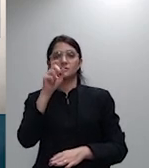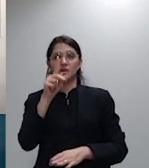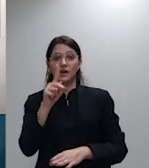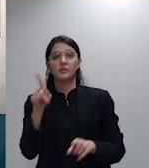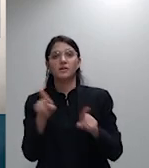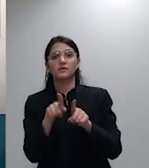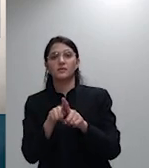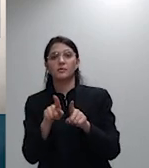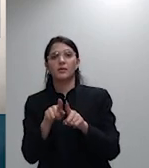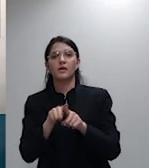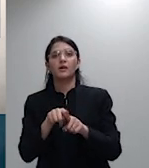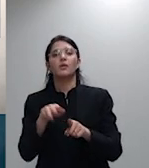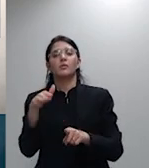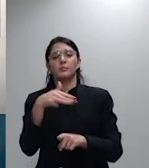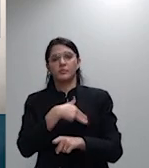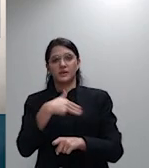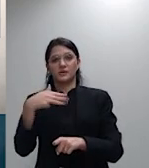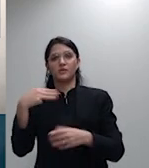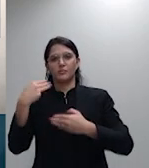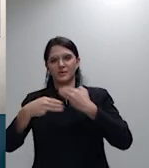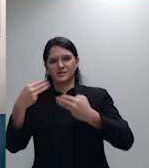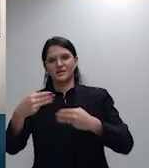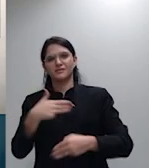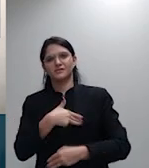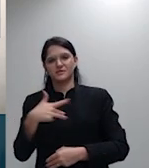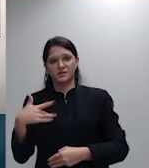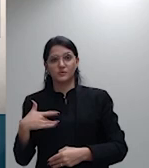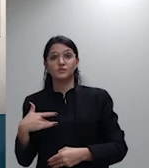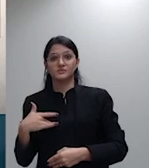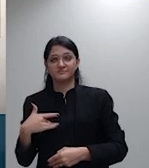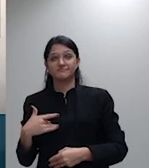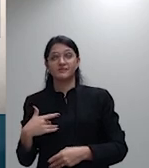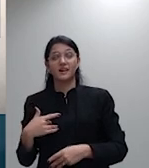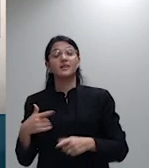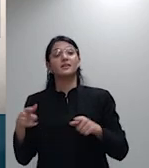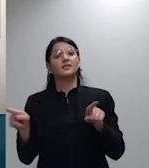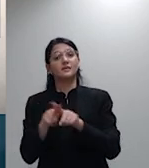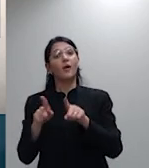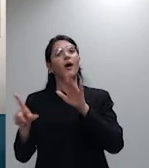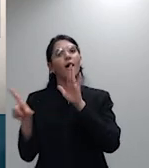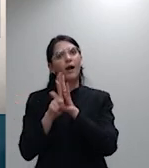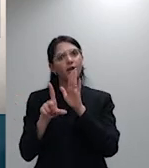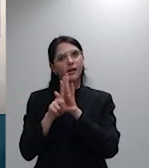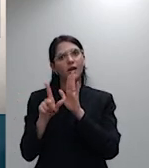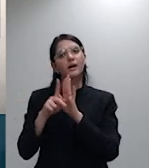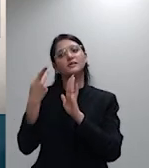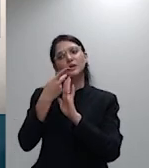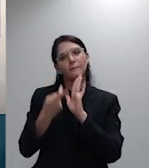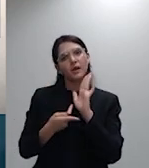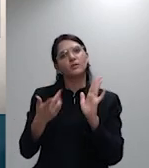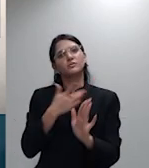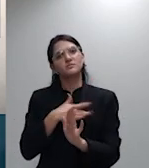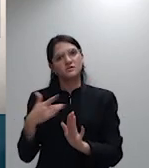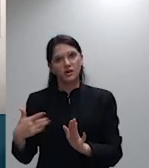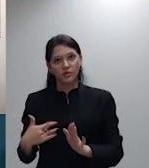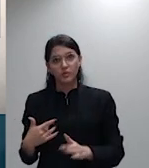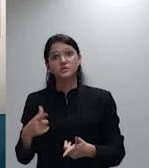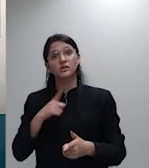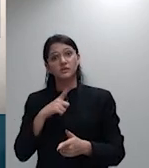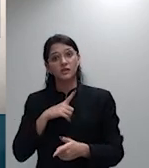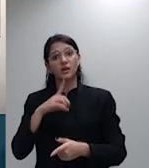o que vem demonstrar que a lei dos planos saúde tem no seu DNA uma lógica securitária se faz